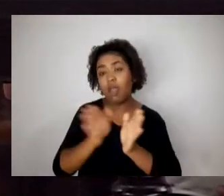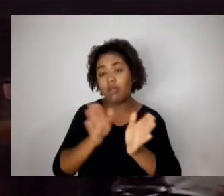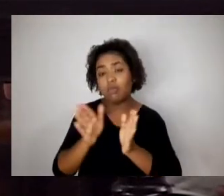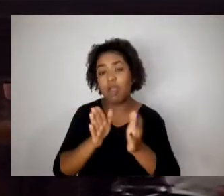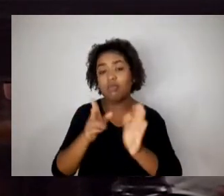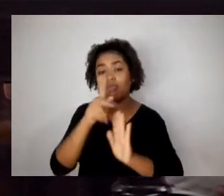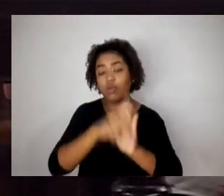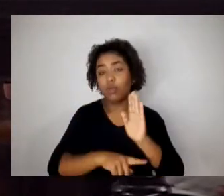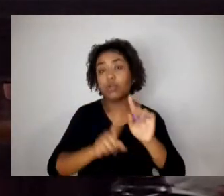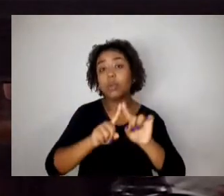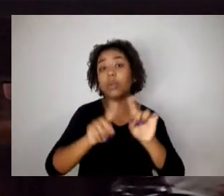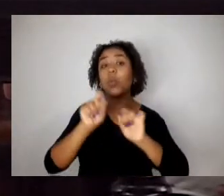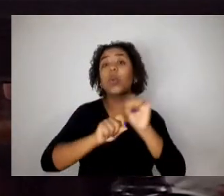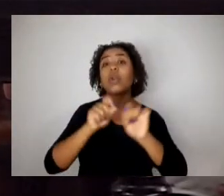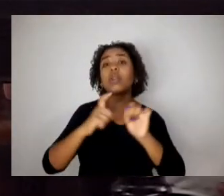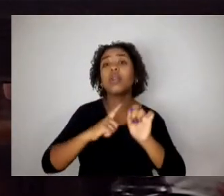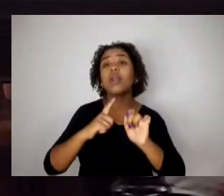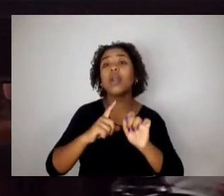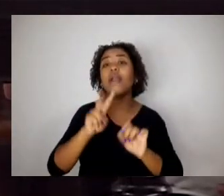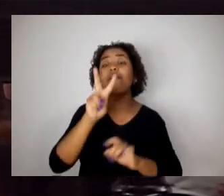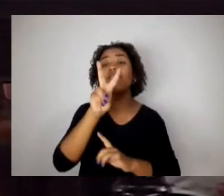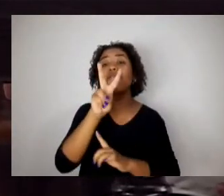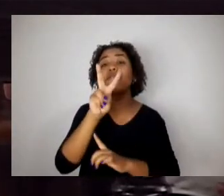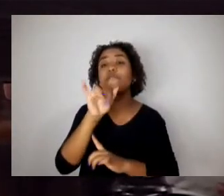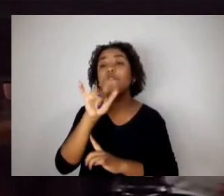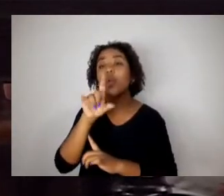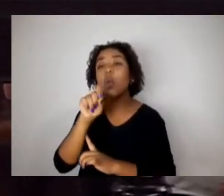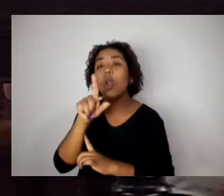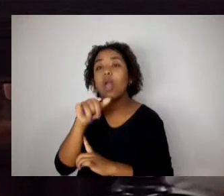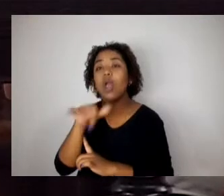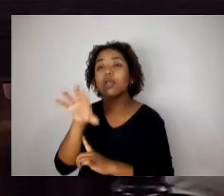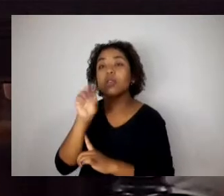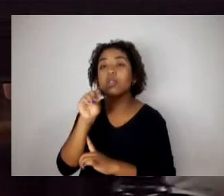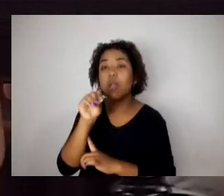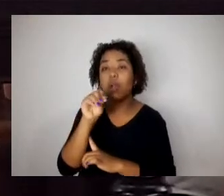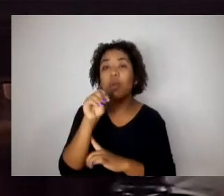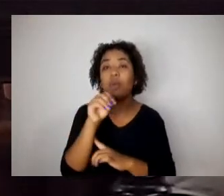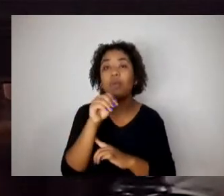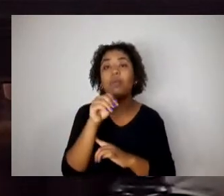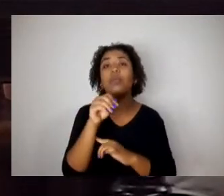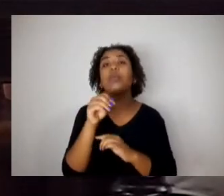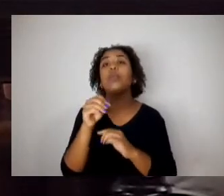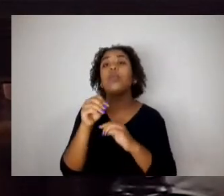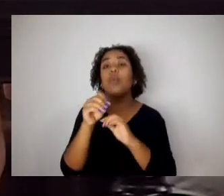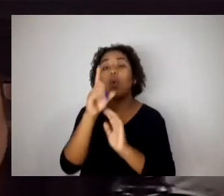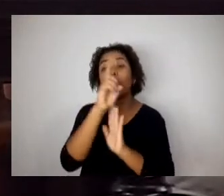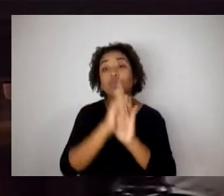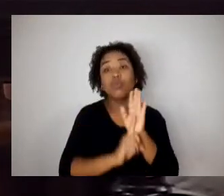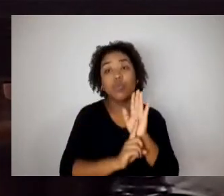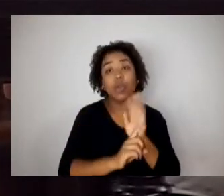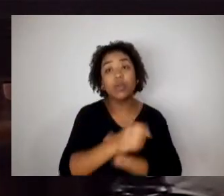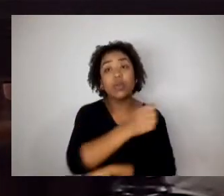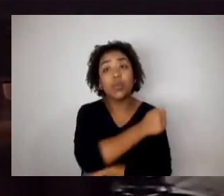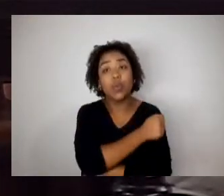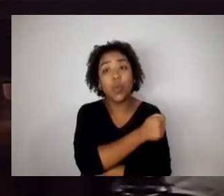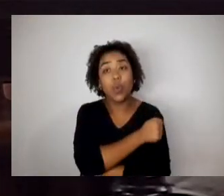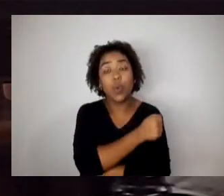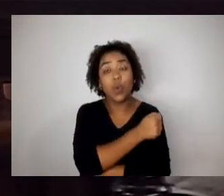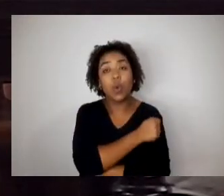constitui violação ao direito do estudante estabelecido no artigo primeiro, o artigo lido pelo vereador, desta lei, a